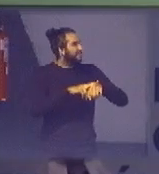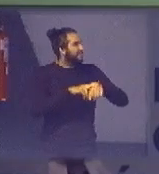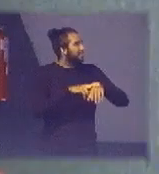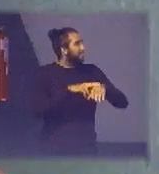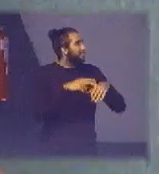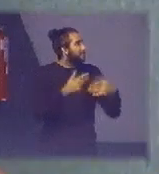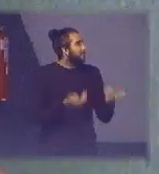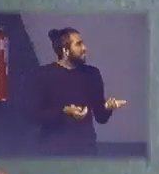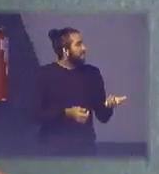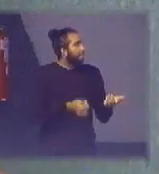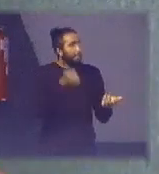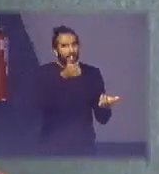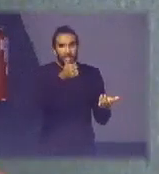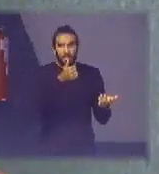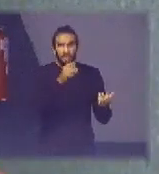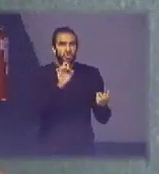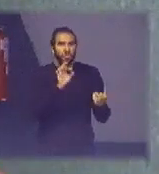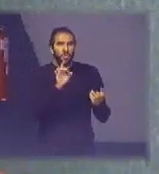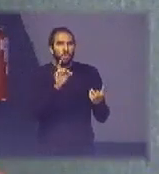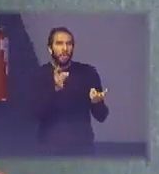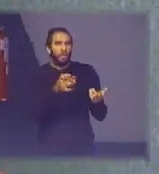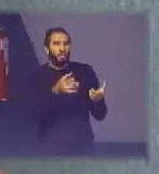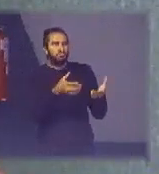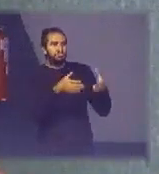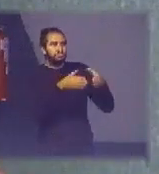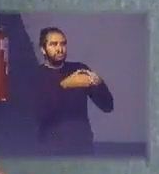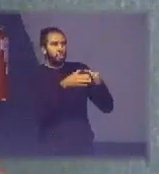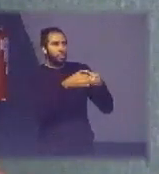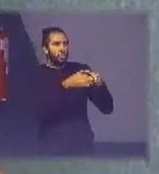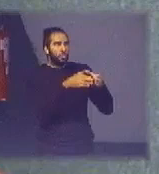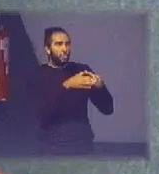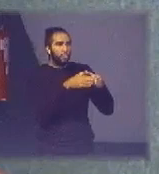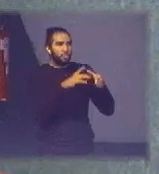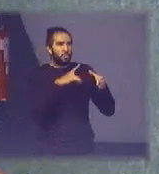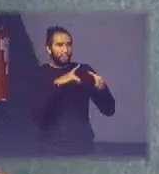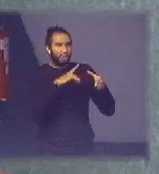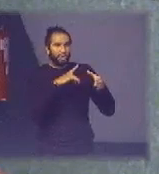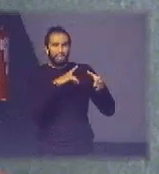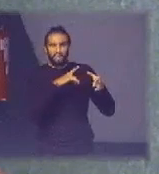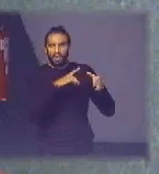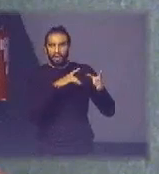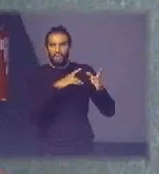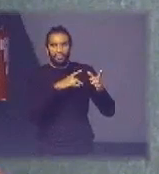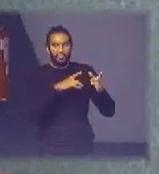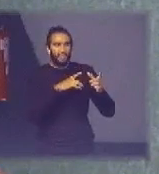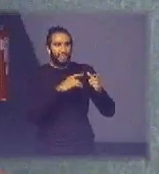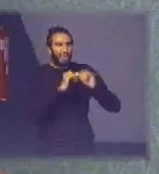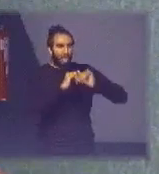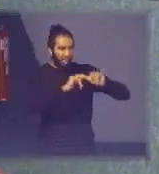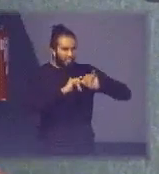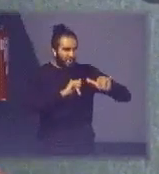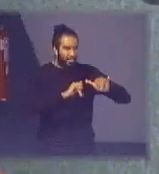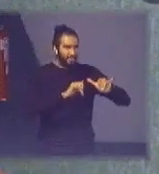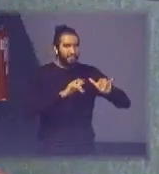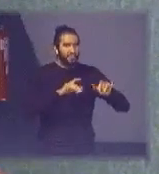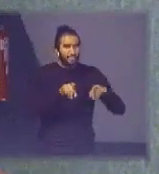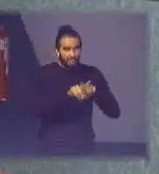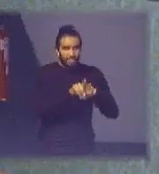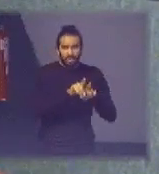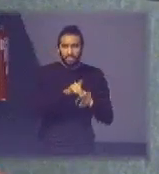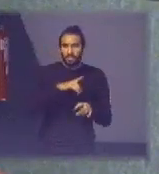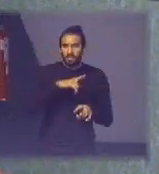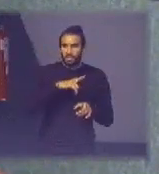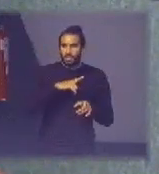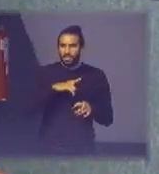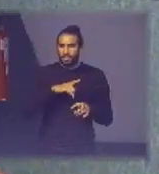ano foi só uma pequena feira em que coletamos cinco tons o ano passado além da feira nós fizemos um